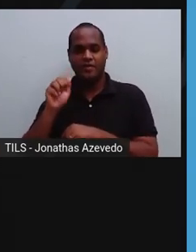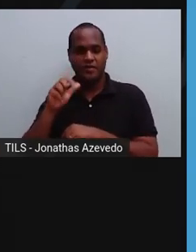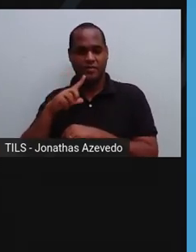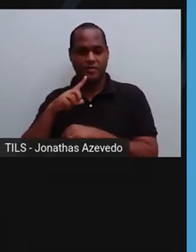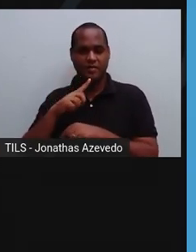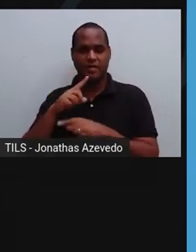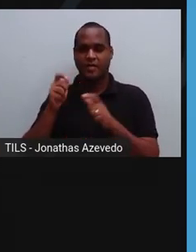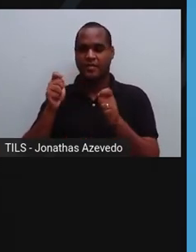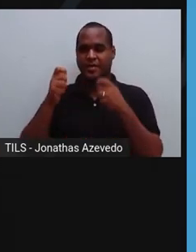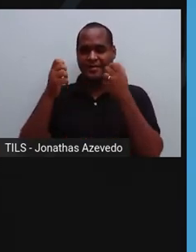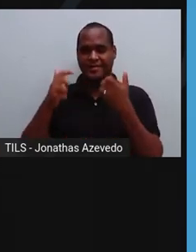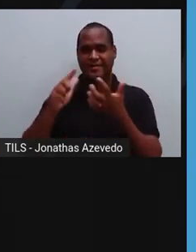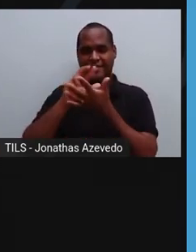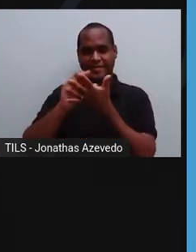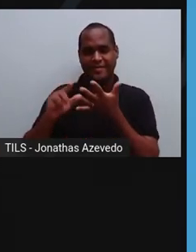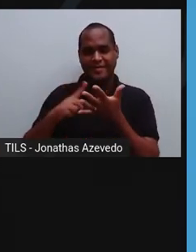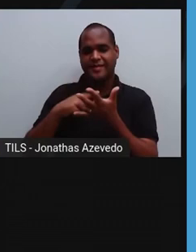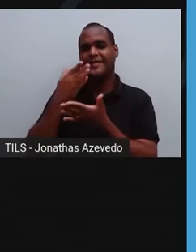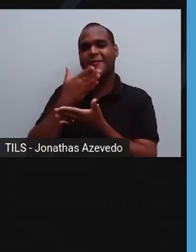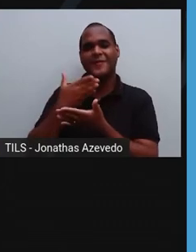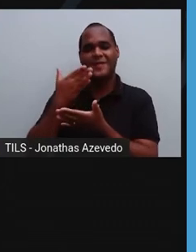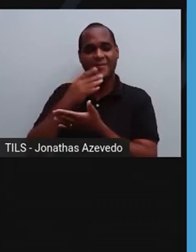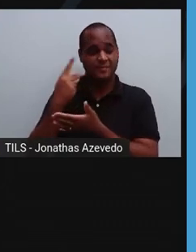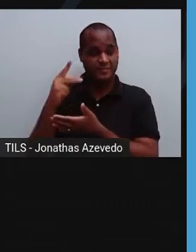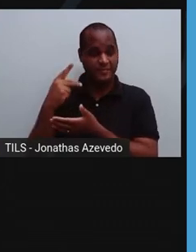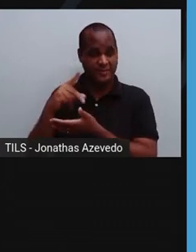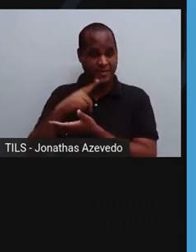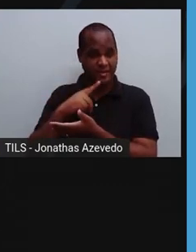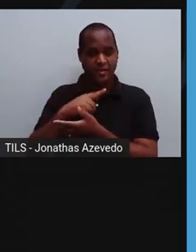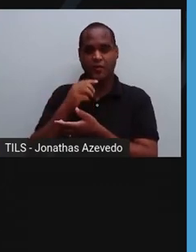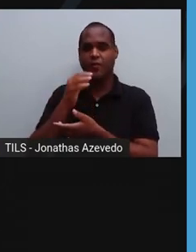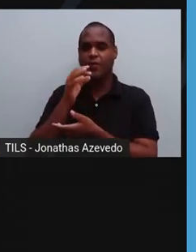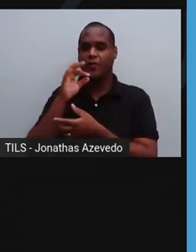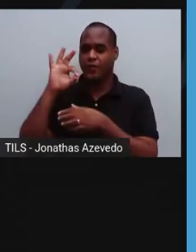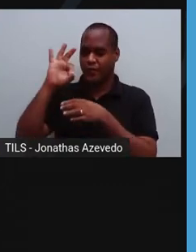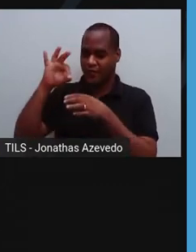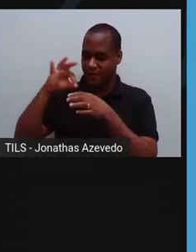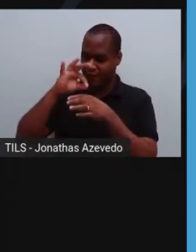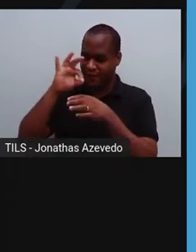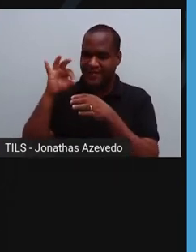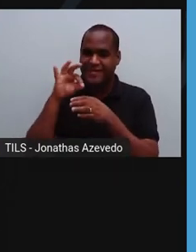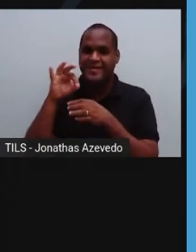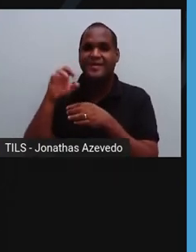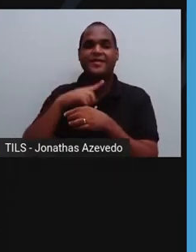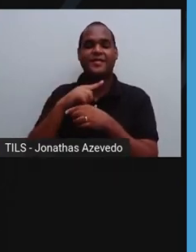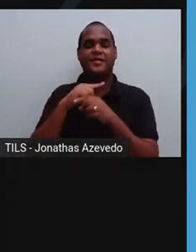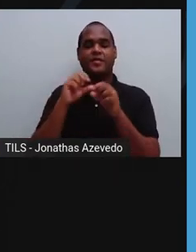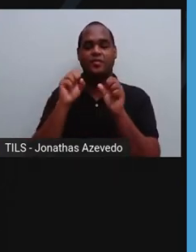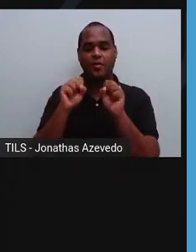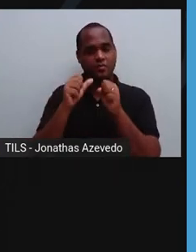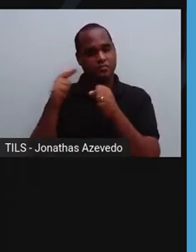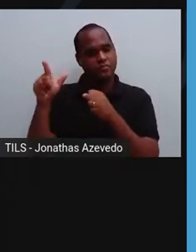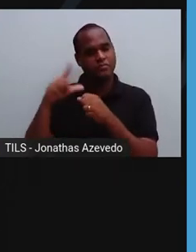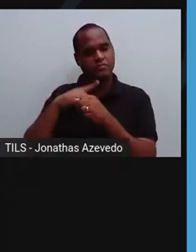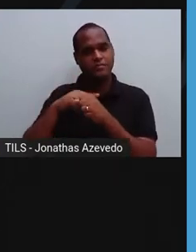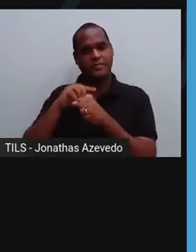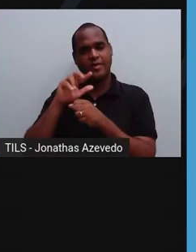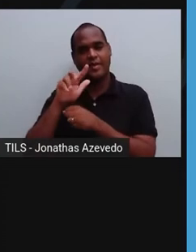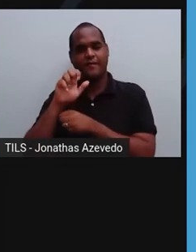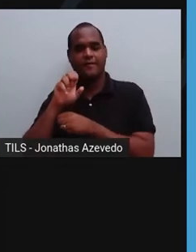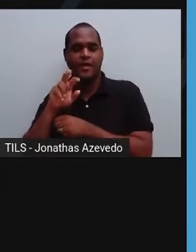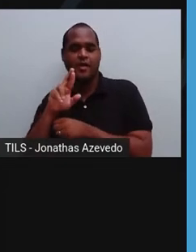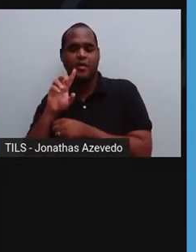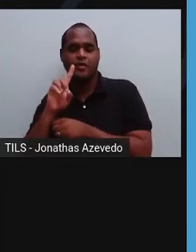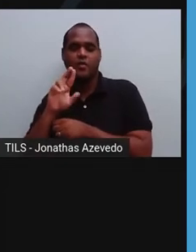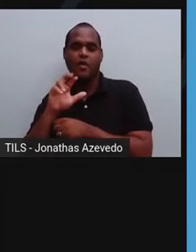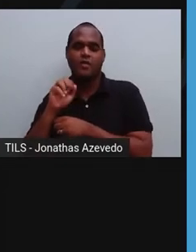consumir o açúcar da fruta, no caso a uva, e este açúcar se chama frutose, e a levedura transforma